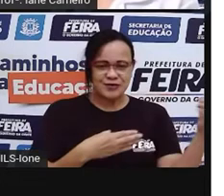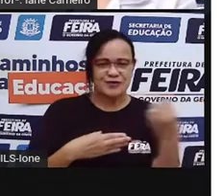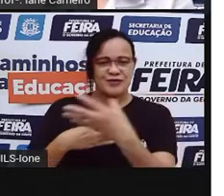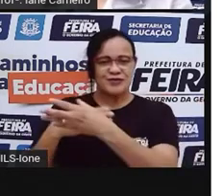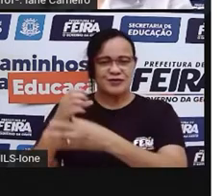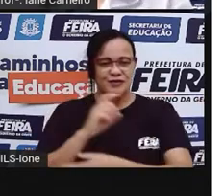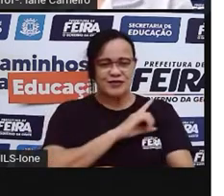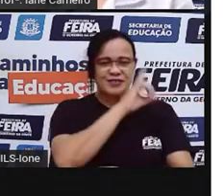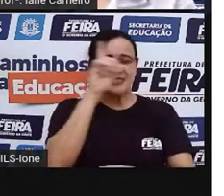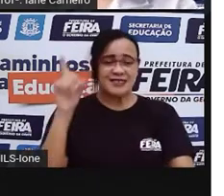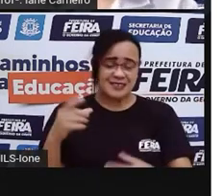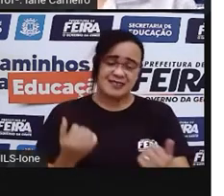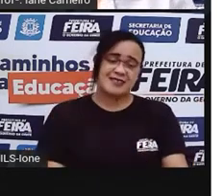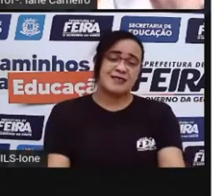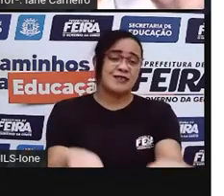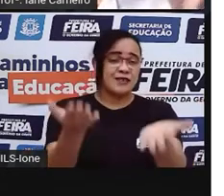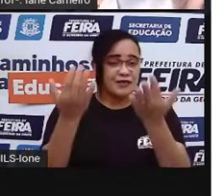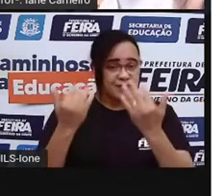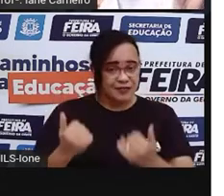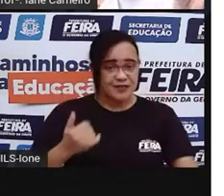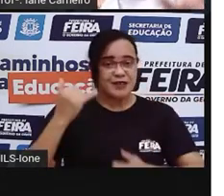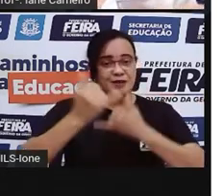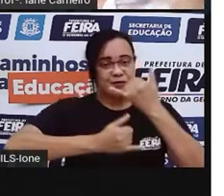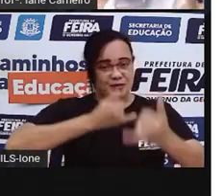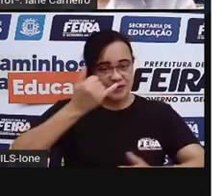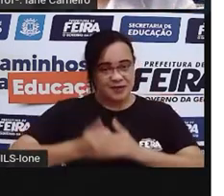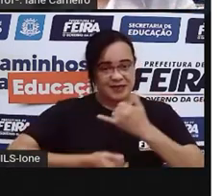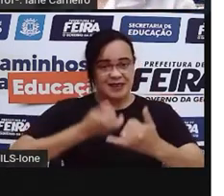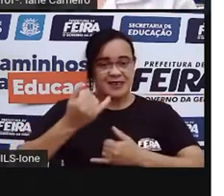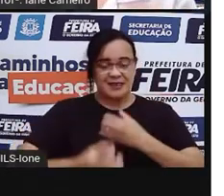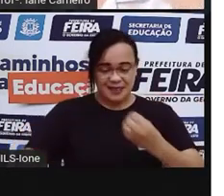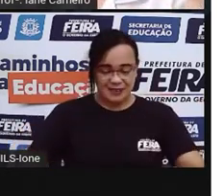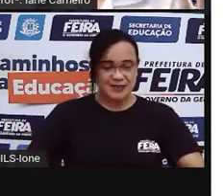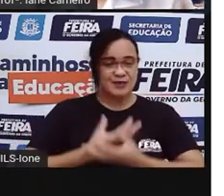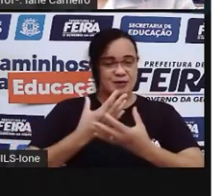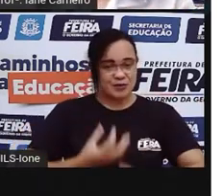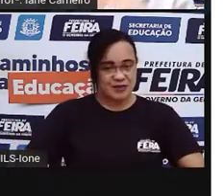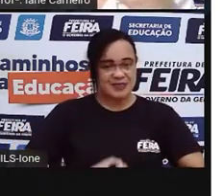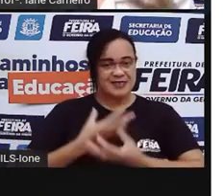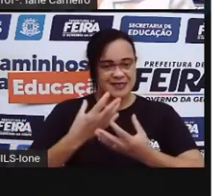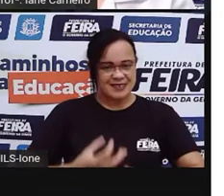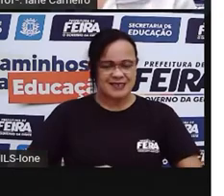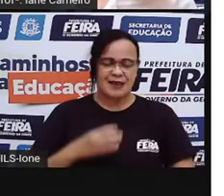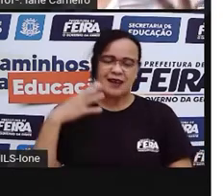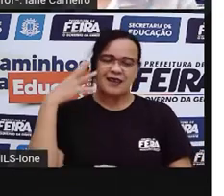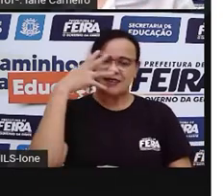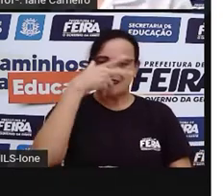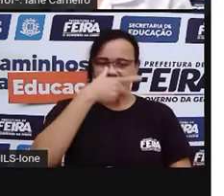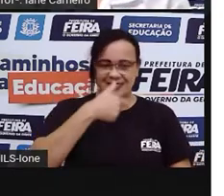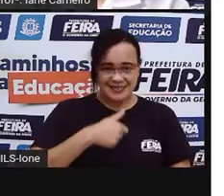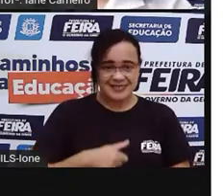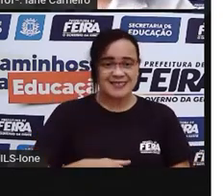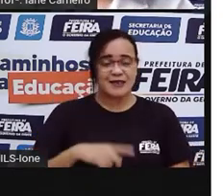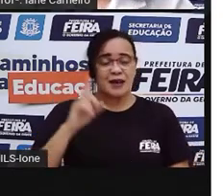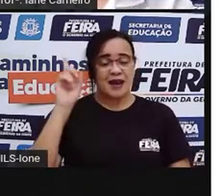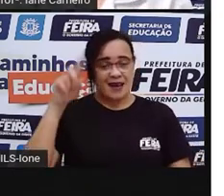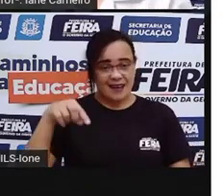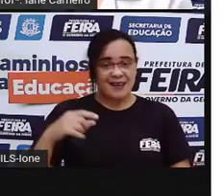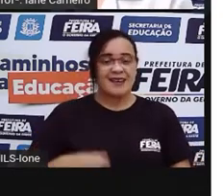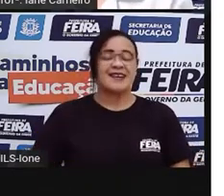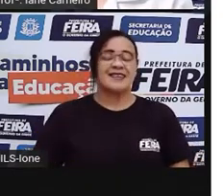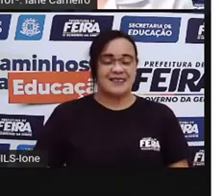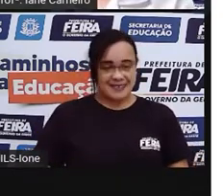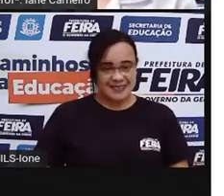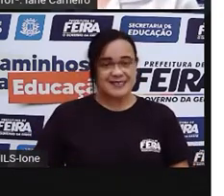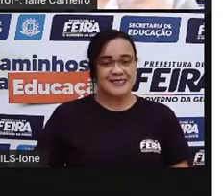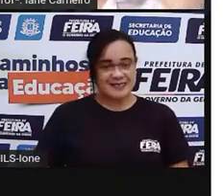Olha que lindo que fica, né? A Pró não sabe cantar bem, mas a gente vê como a poesia, ela é Ela realmente, como o convite de Paulo